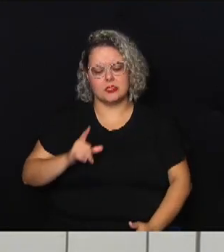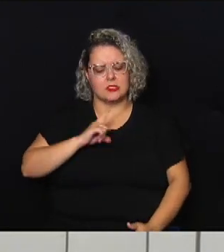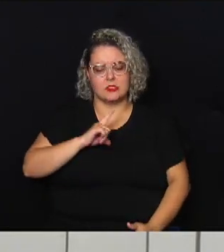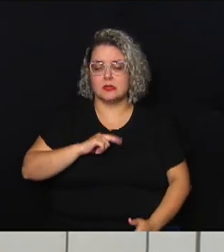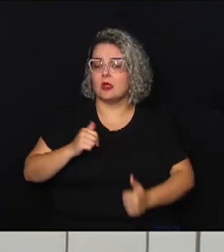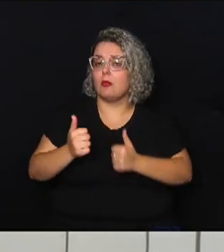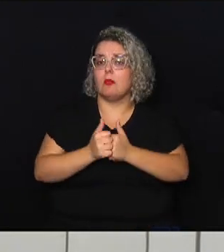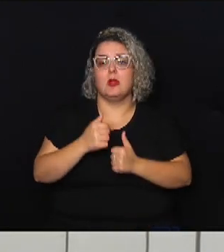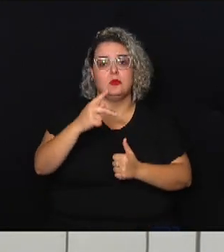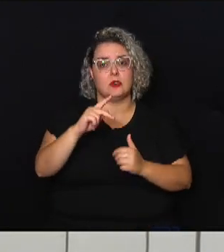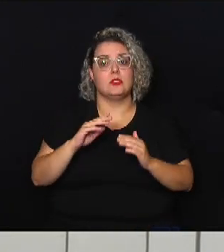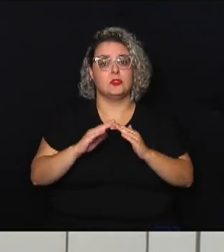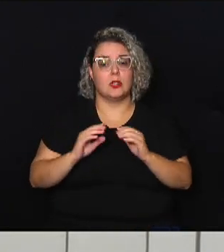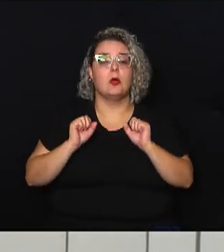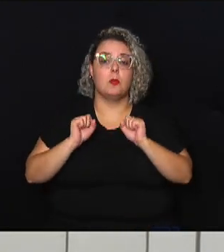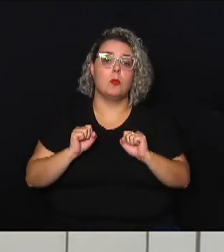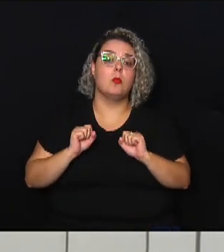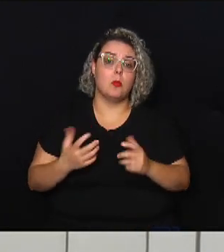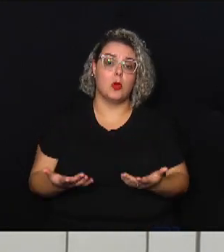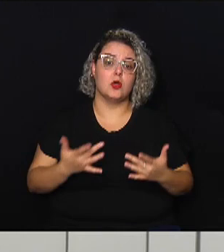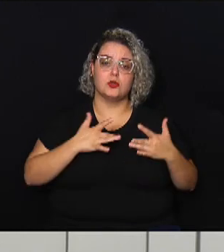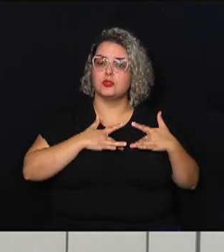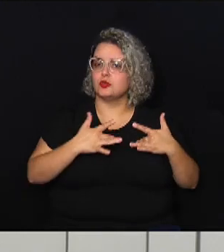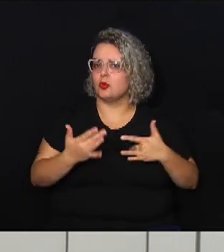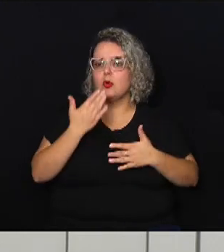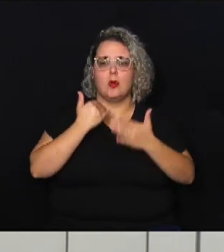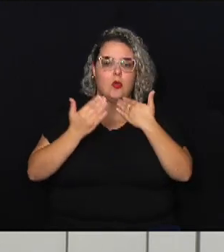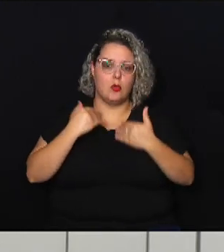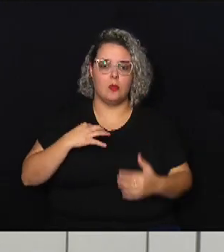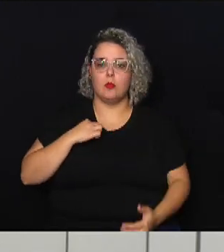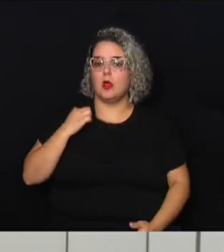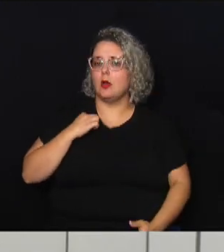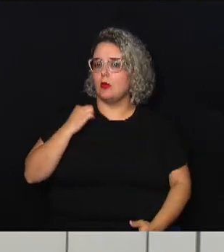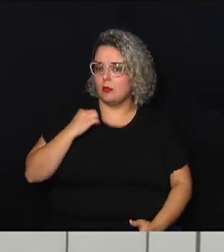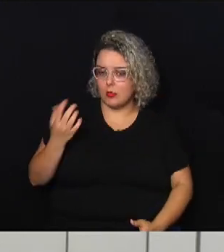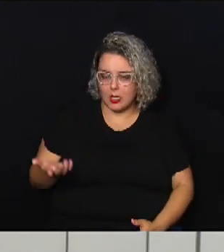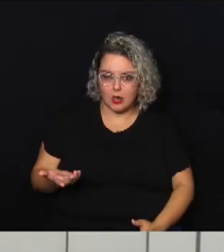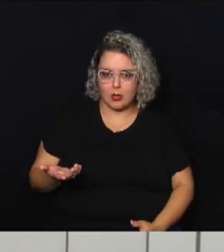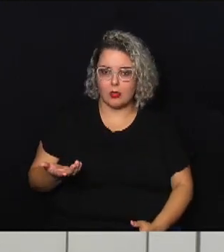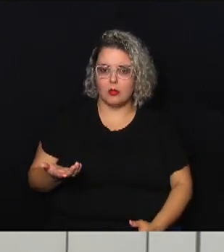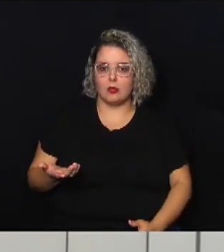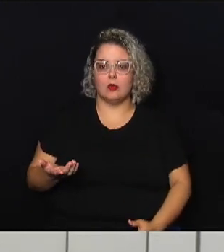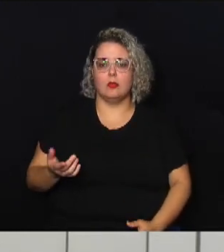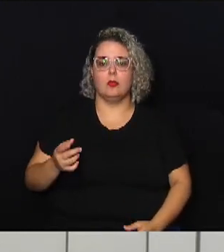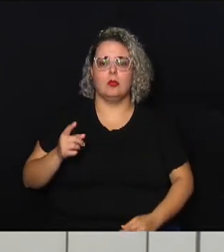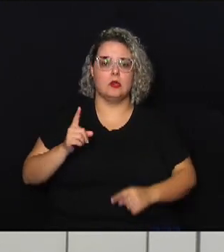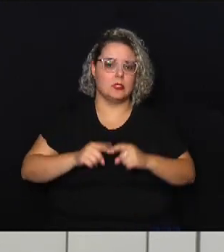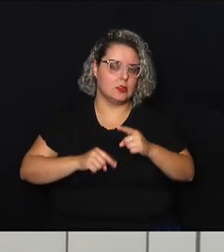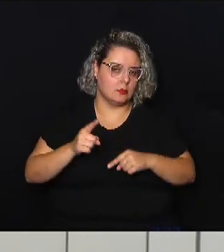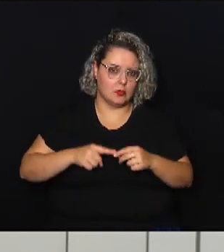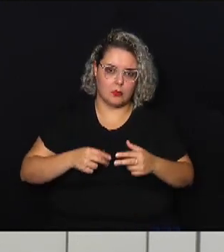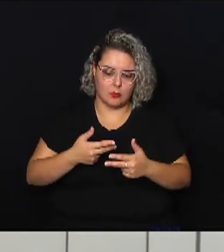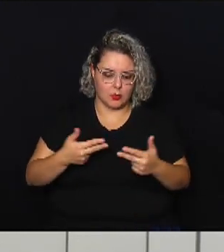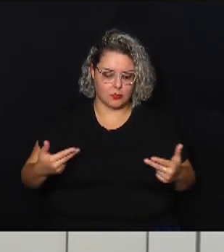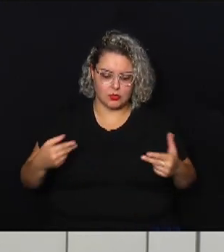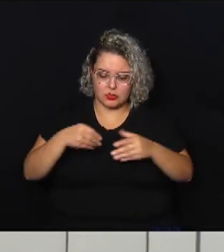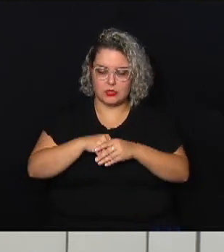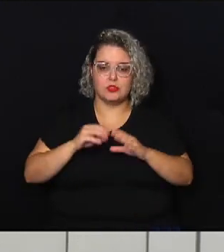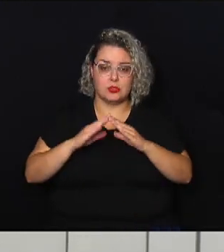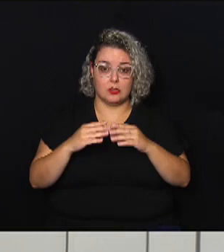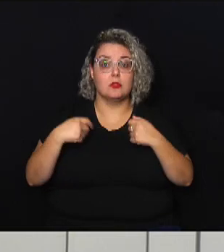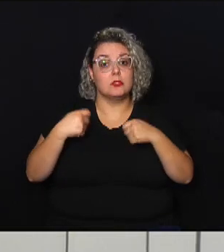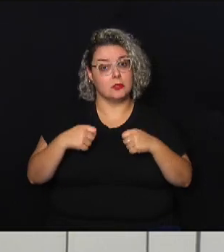casa que você pode doar um alimento uma roupa um utensílio porque olha nesse momento eles estão